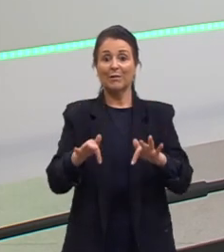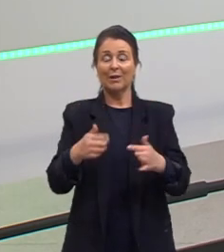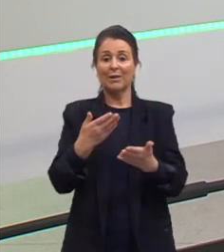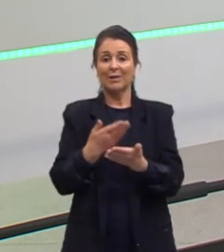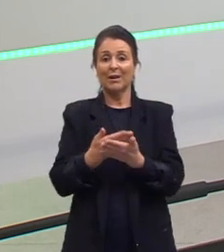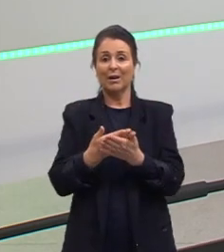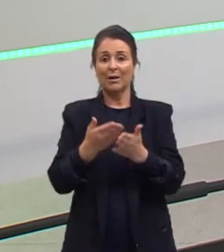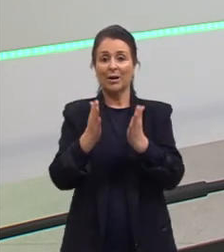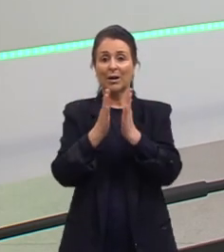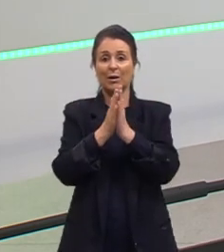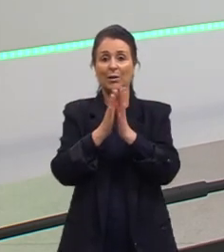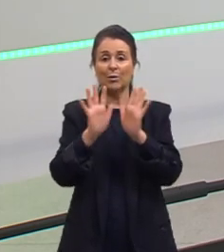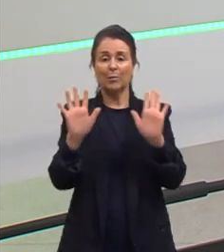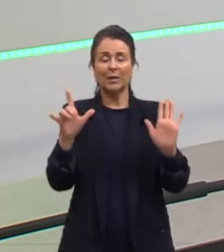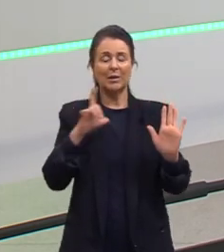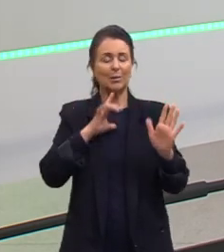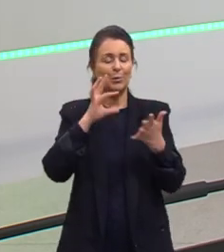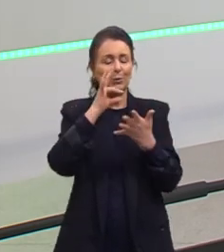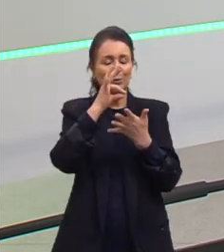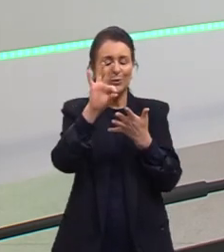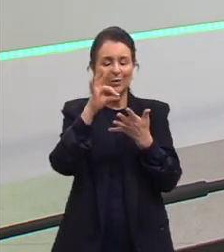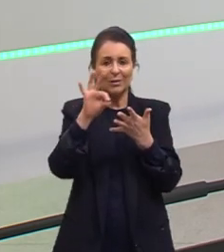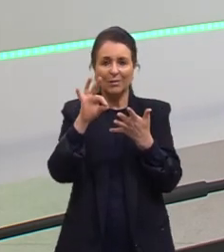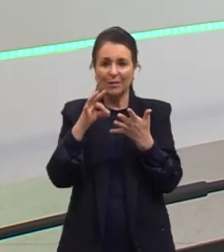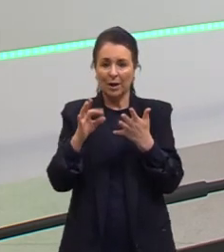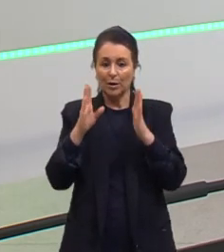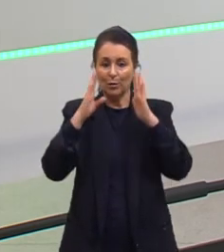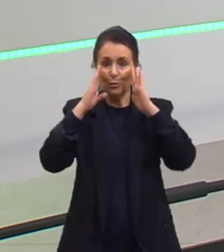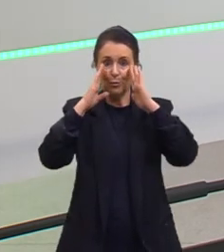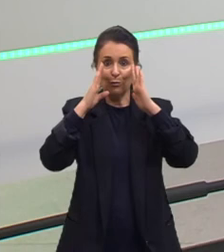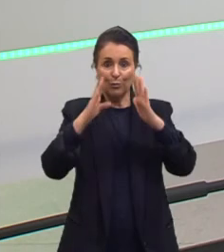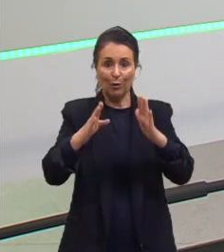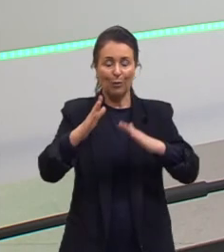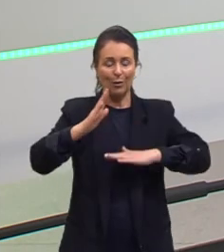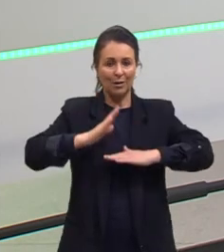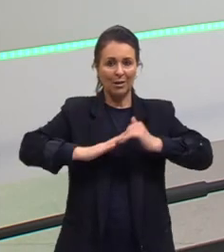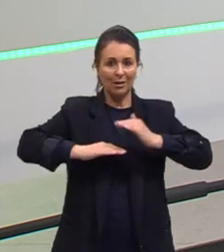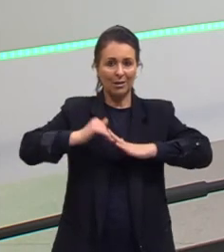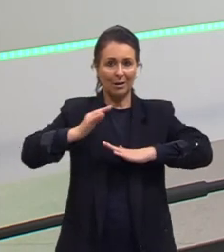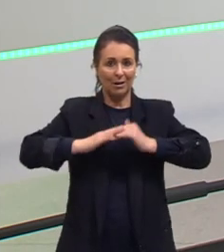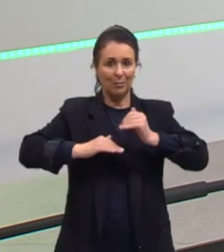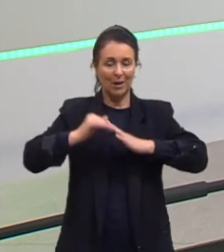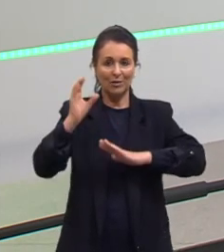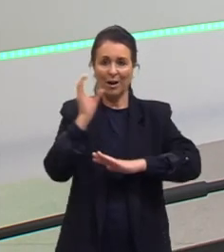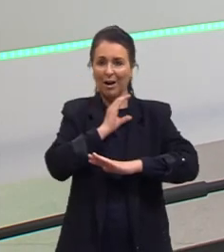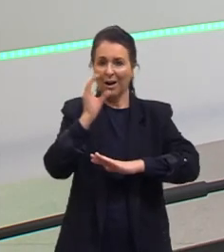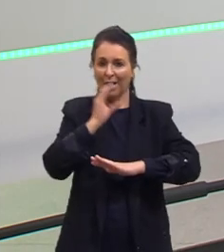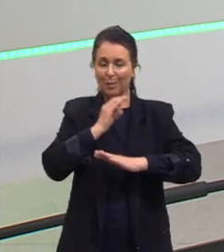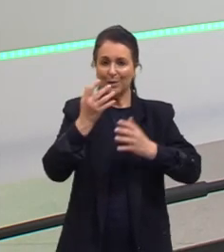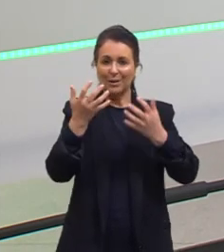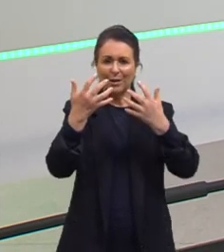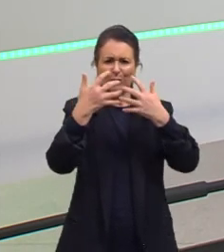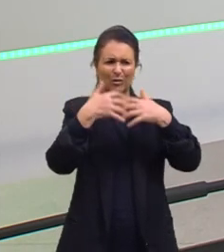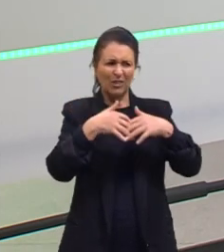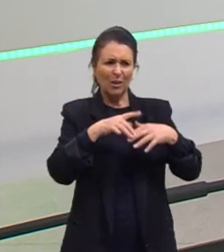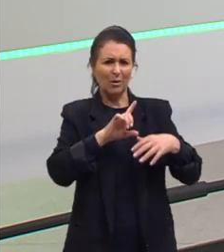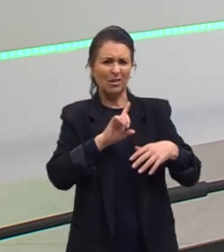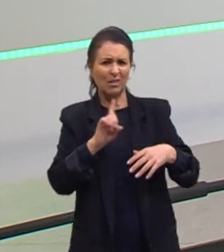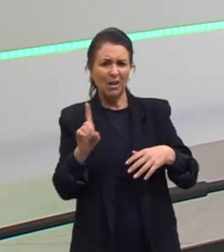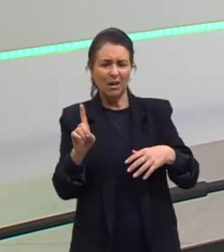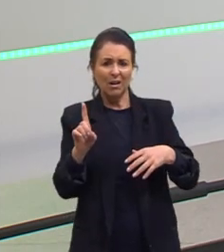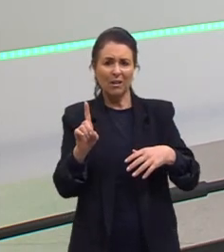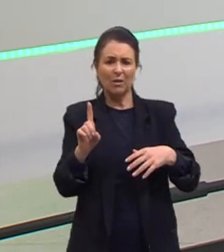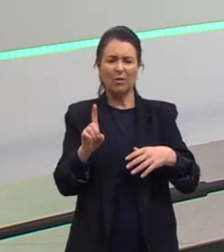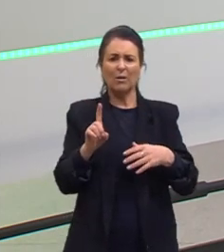As isomerias trazem muitos detalhes, mas a gente tem que focar na parte prática ali, na parte rápida e de função, não é de função, sem